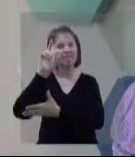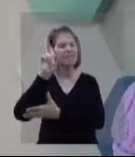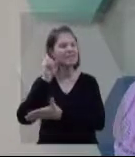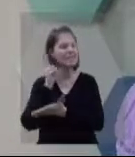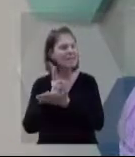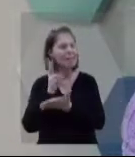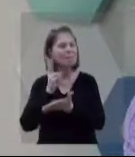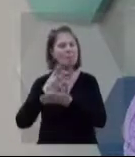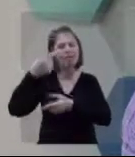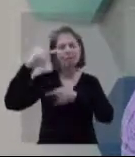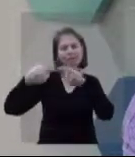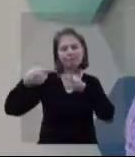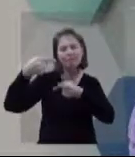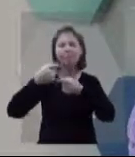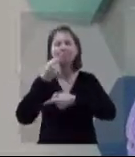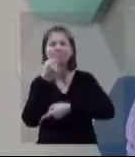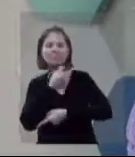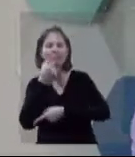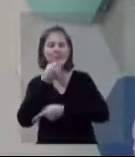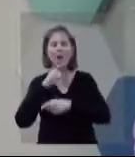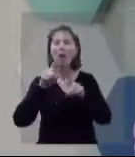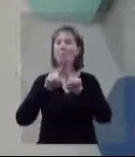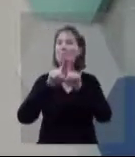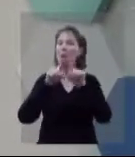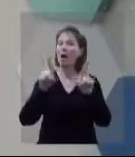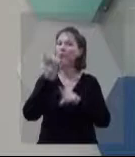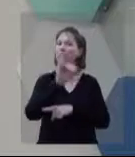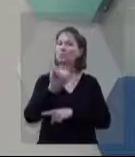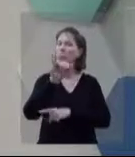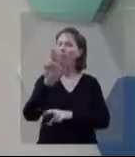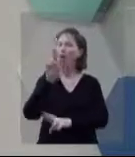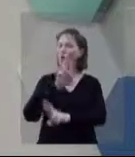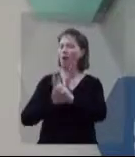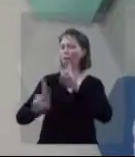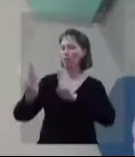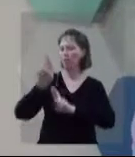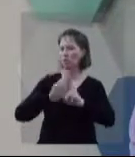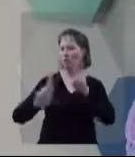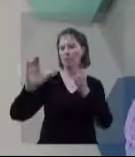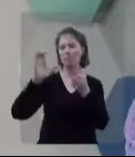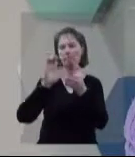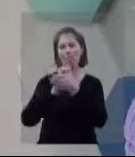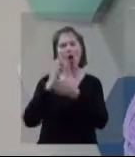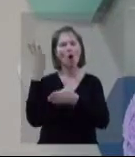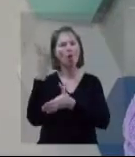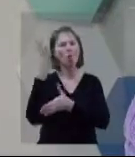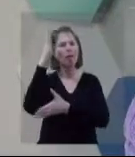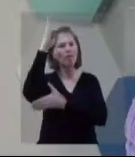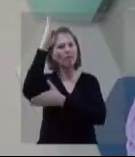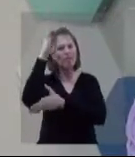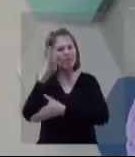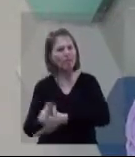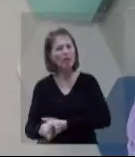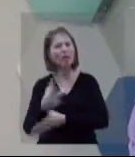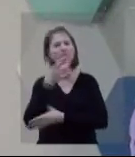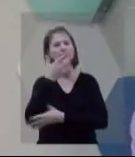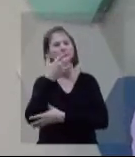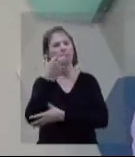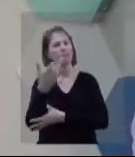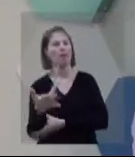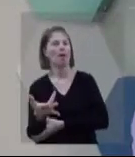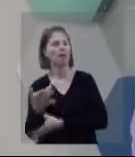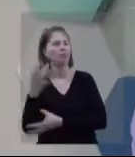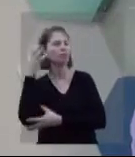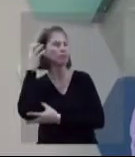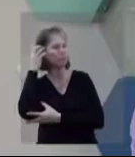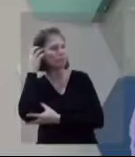descontraído, com muito bom humor, mais um conteúdo fantástico sobre relacionamento conjugal, todas as quartas-feiras, às duas horas da tarde,